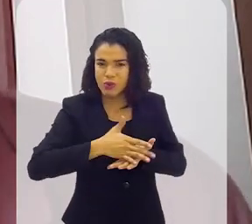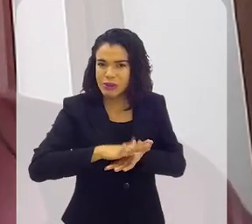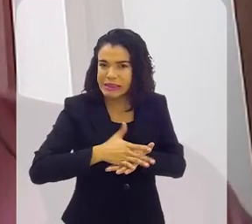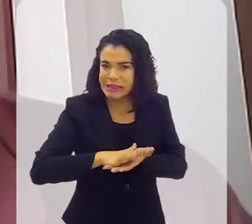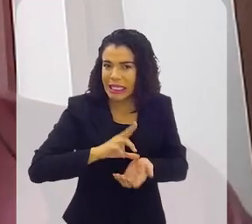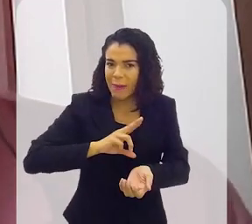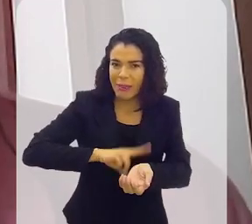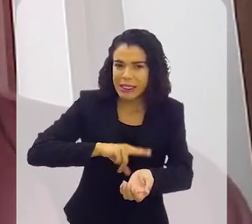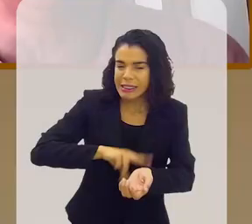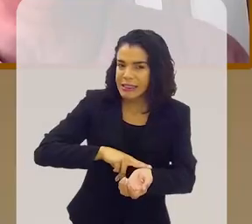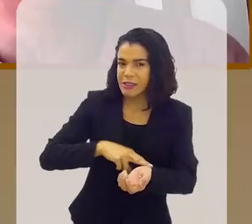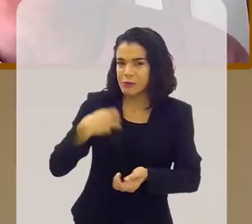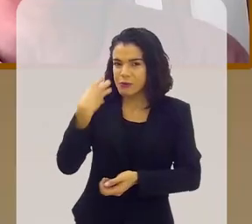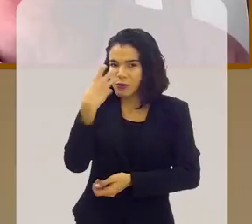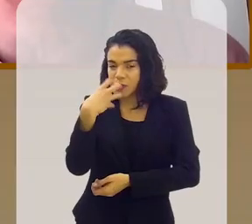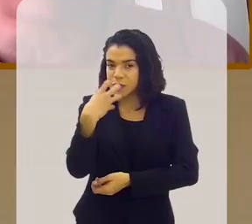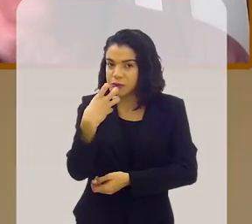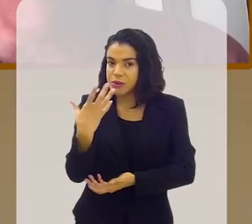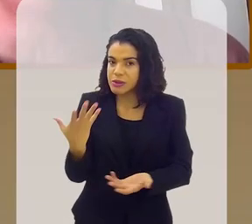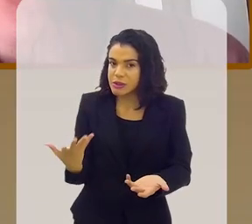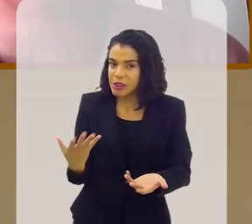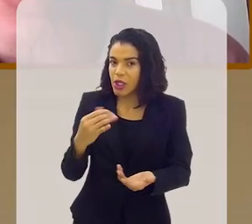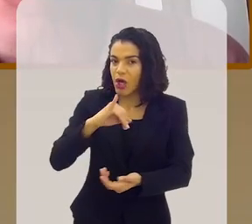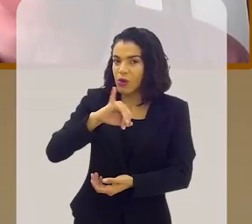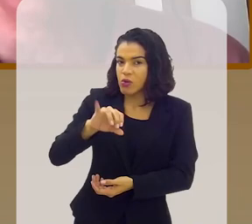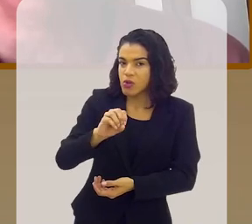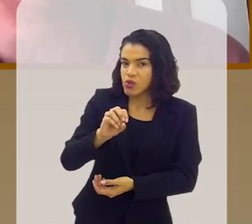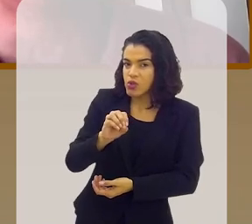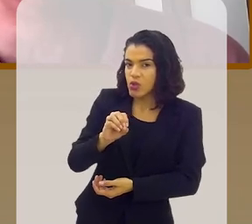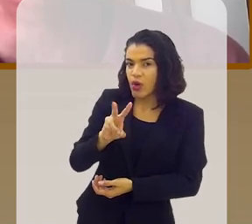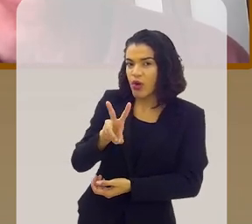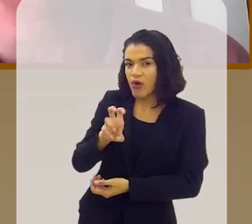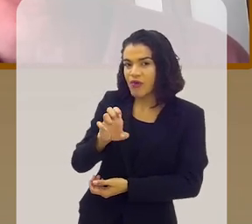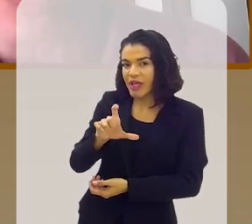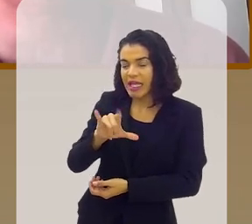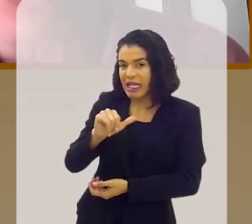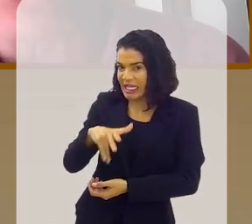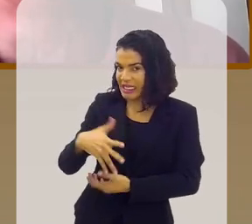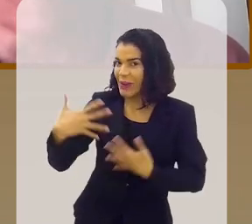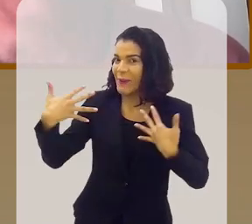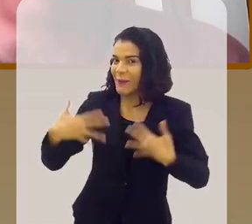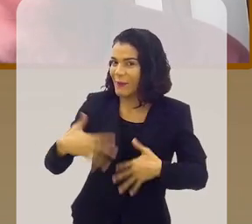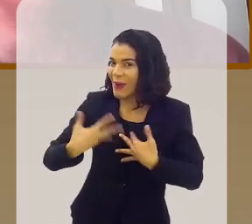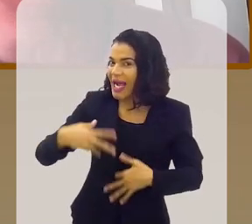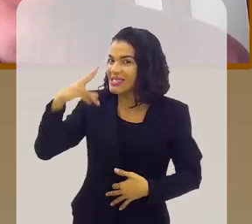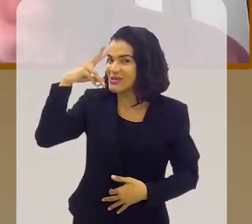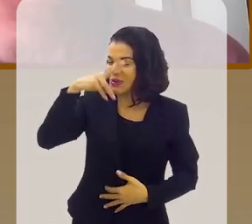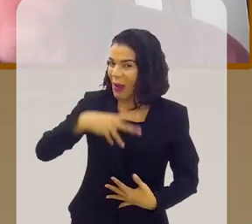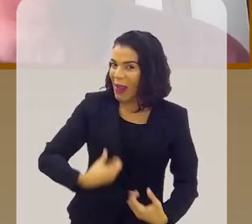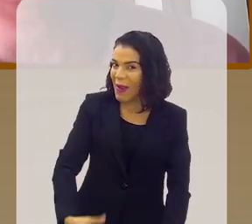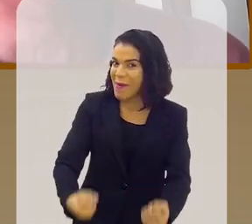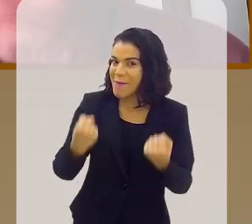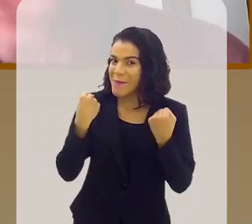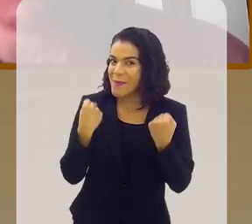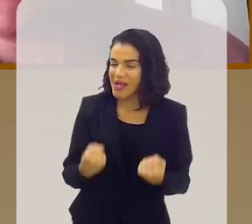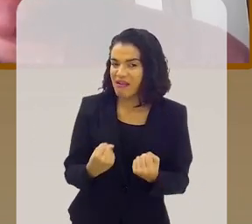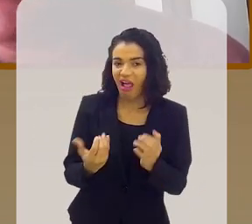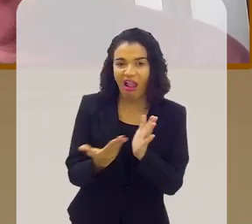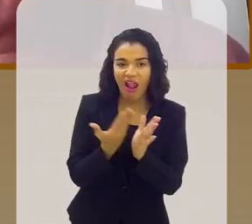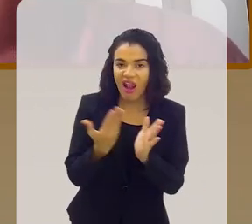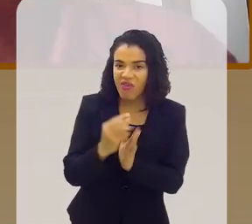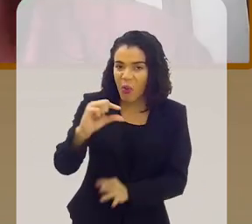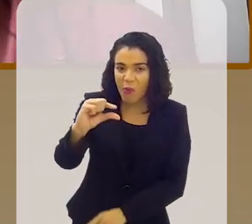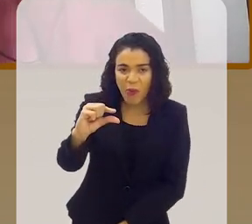E a Guardia de Vellina, o Migneto e o Arlindo, que vão vir pesados. É muita história. Nenhum livro vai ser